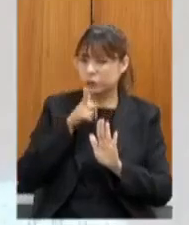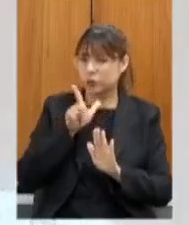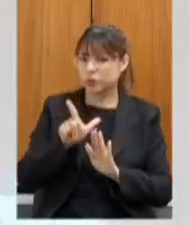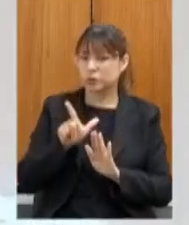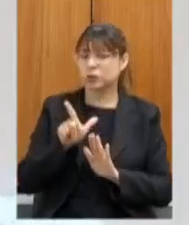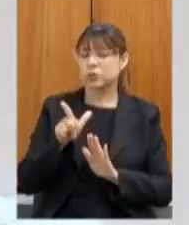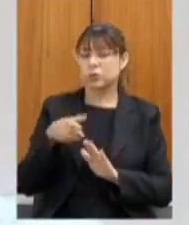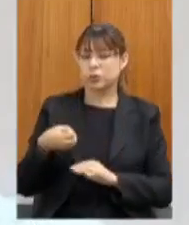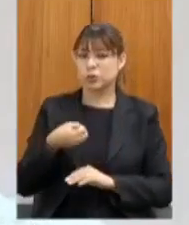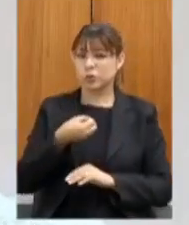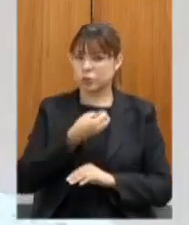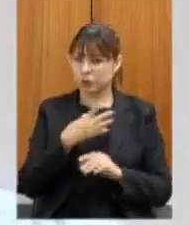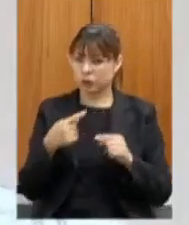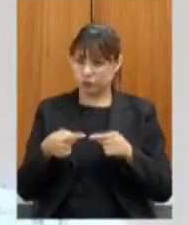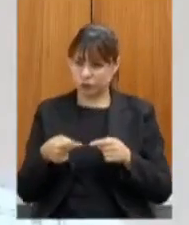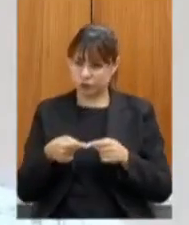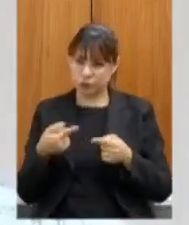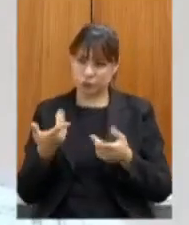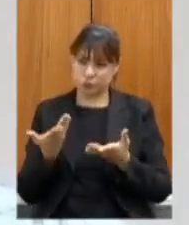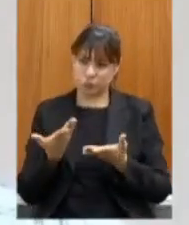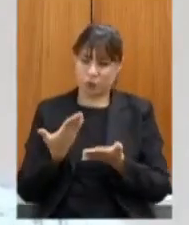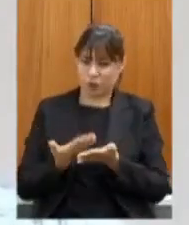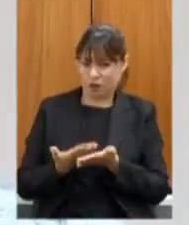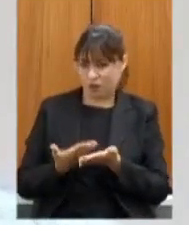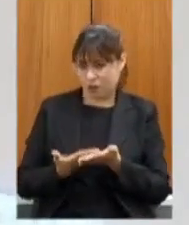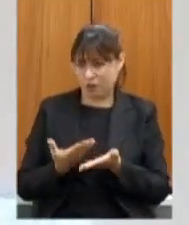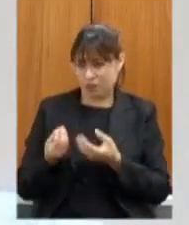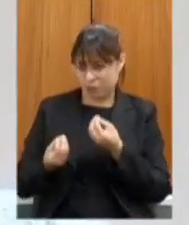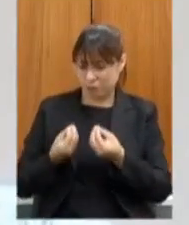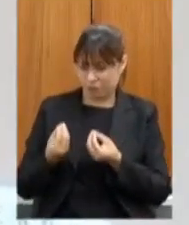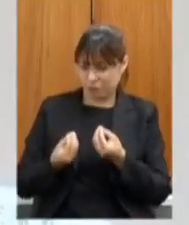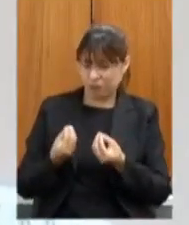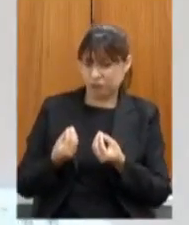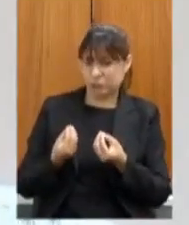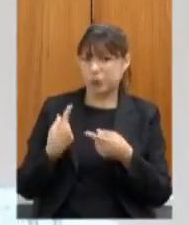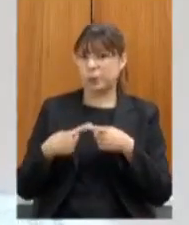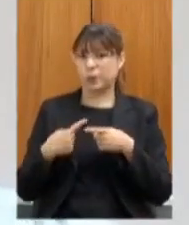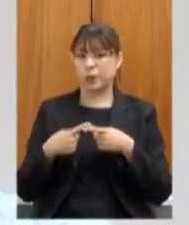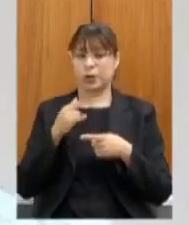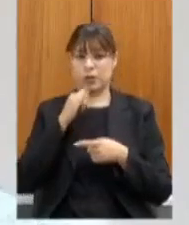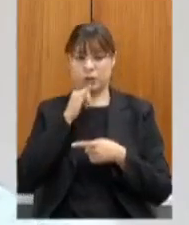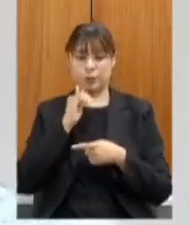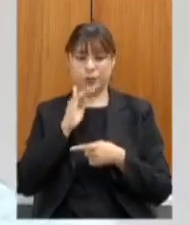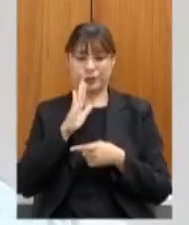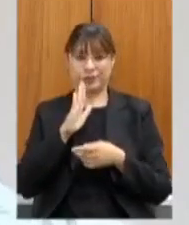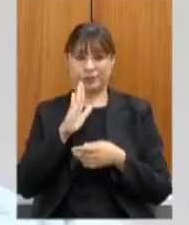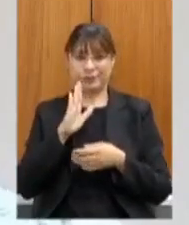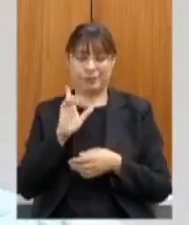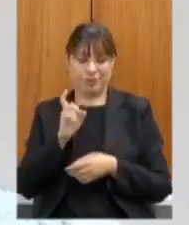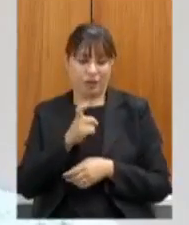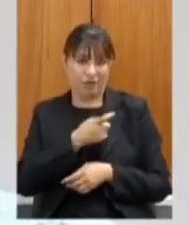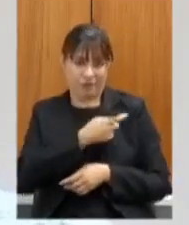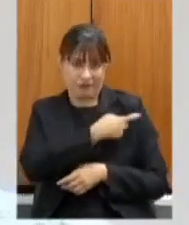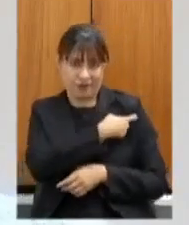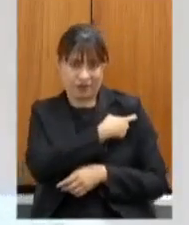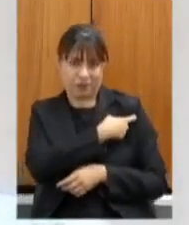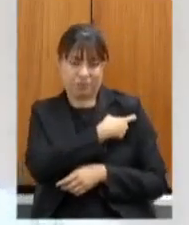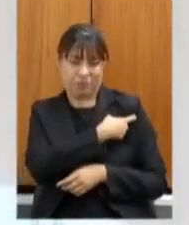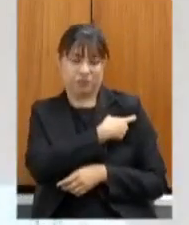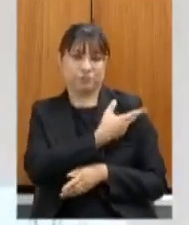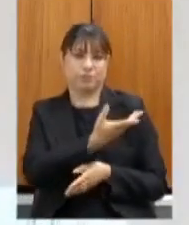modelo porque mesmo com essas vacinas que estão sendo